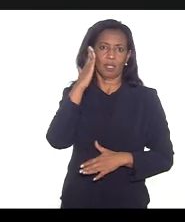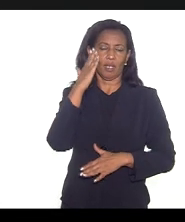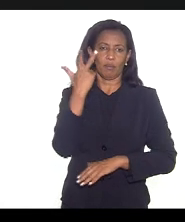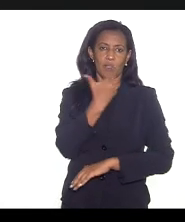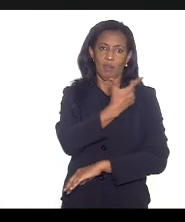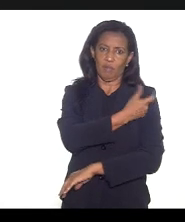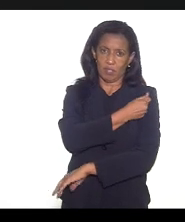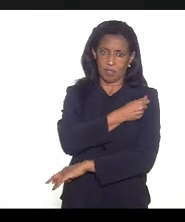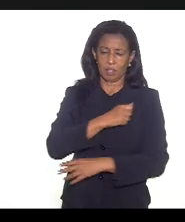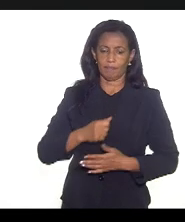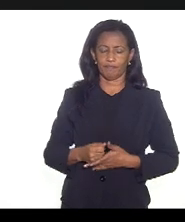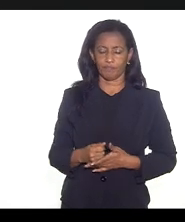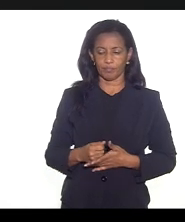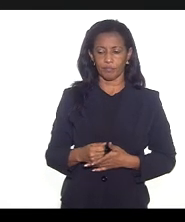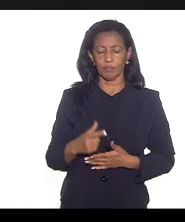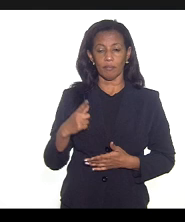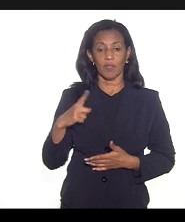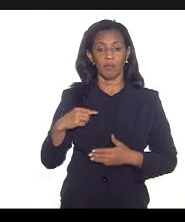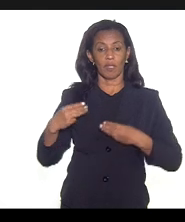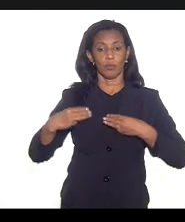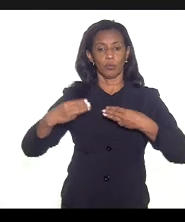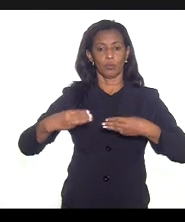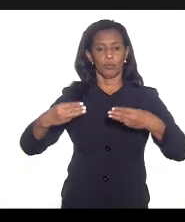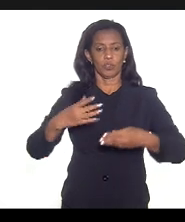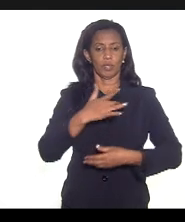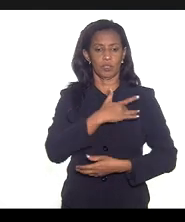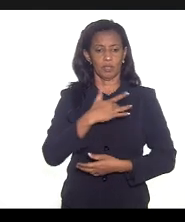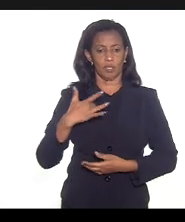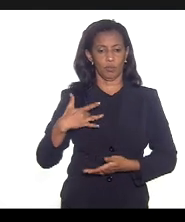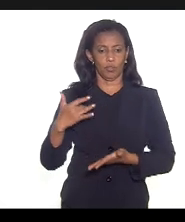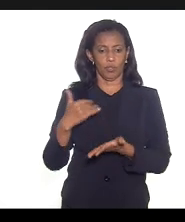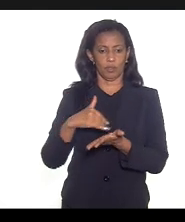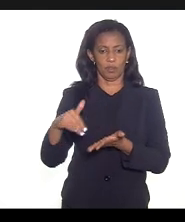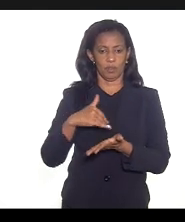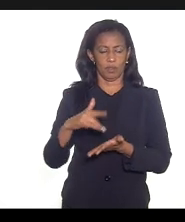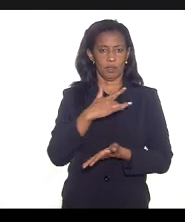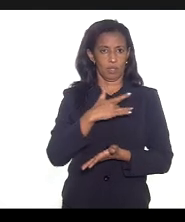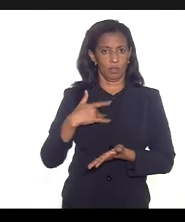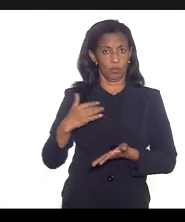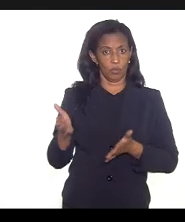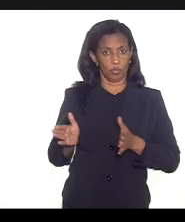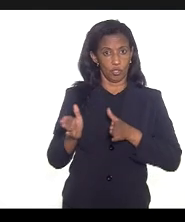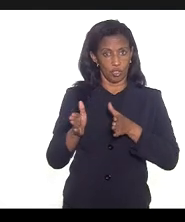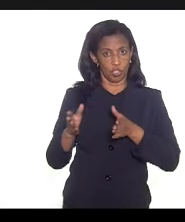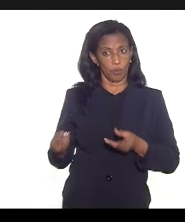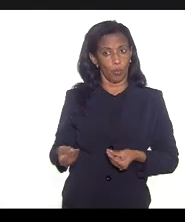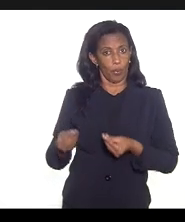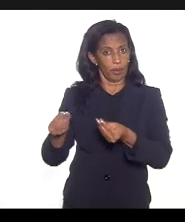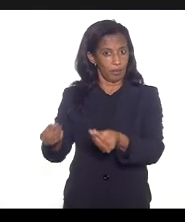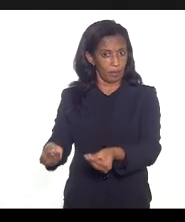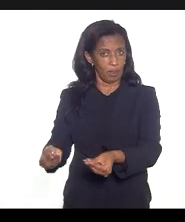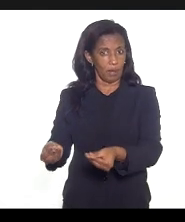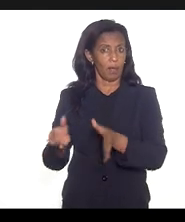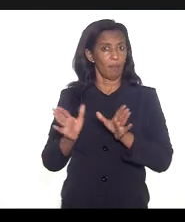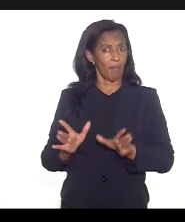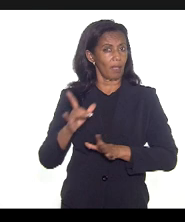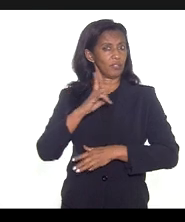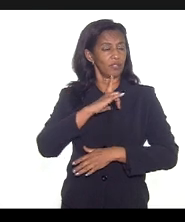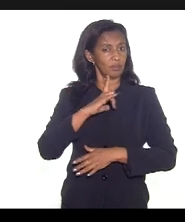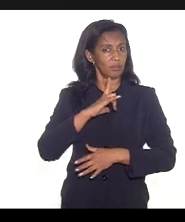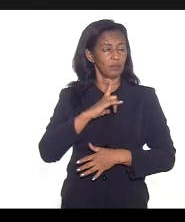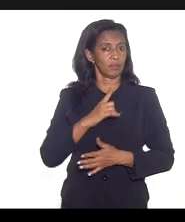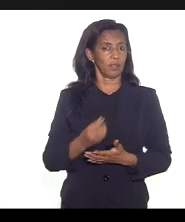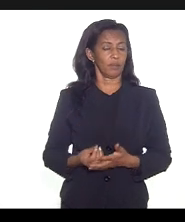vacina vem do ministério da saúde que a secretaria de saúde distribui aquilo que tem mas se há né